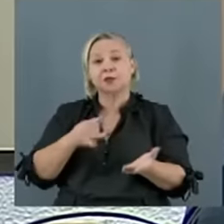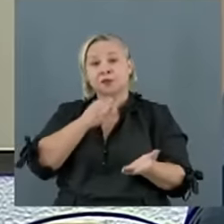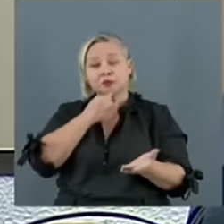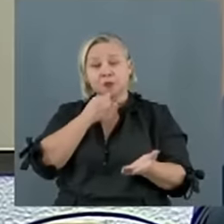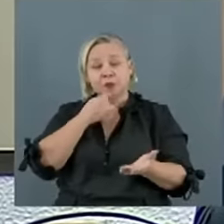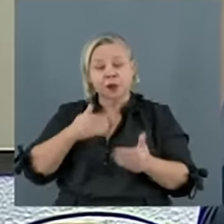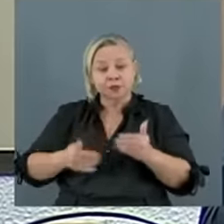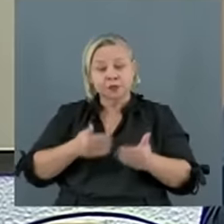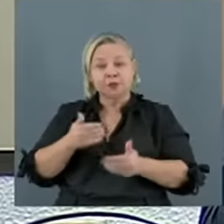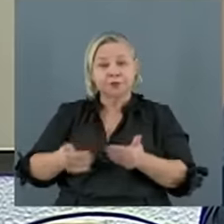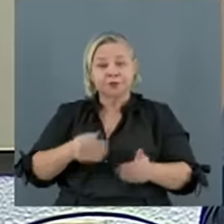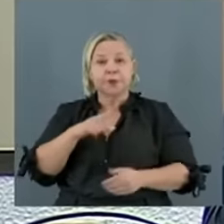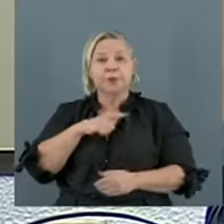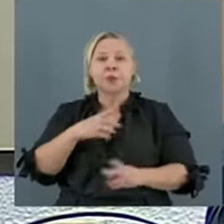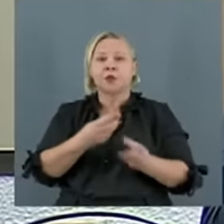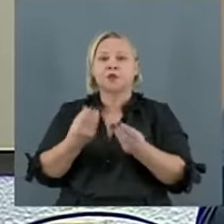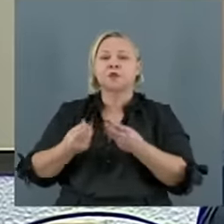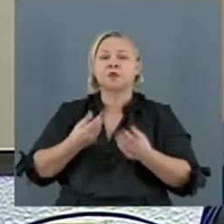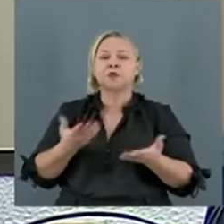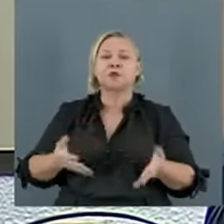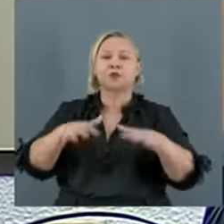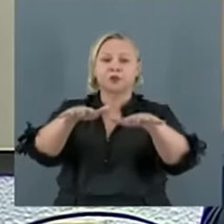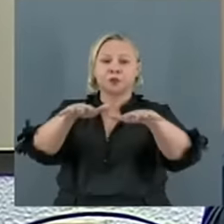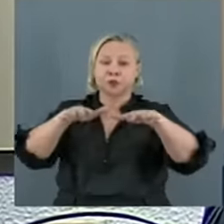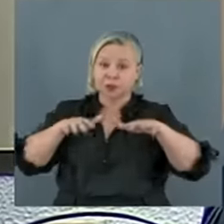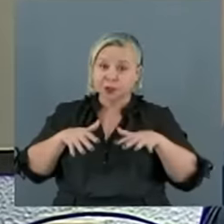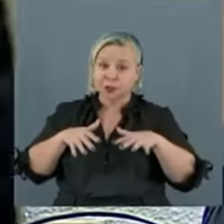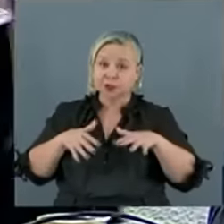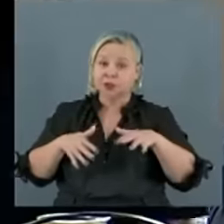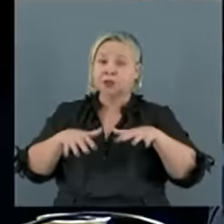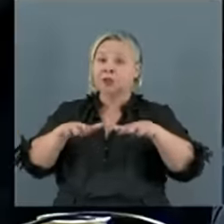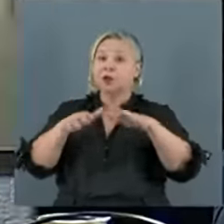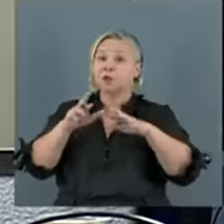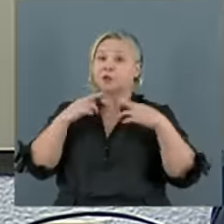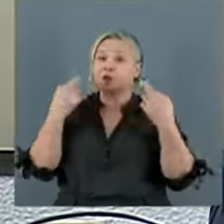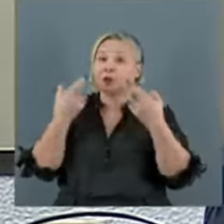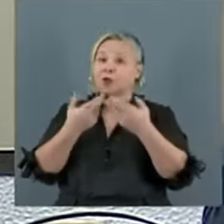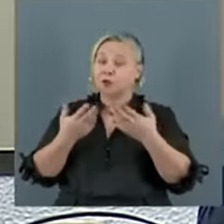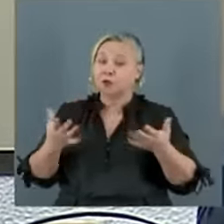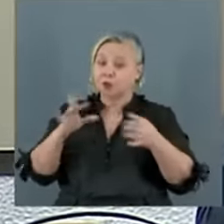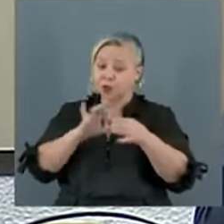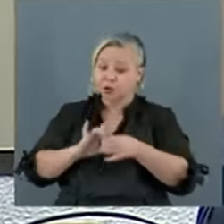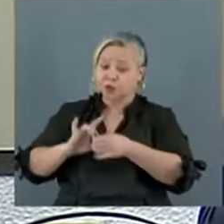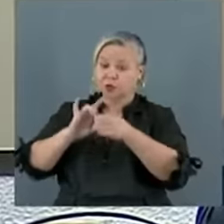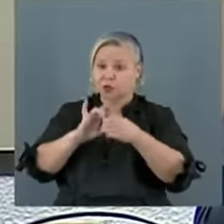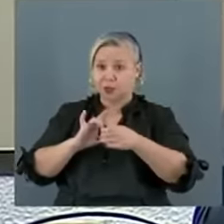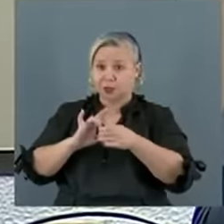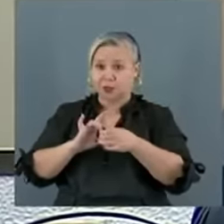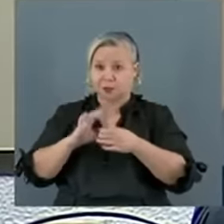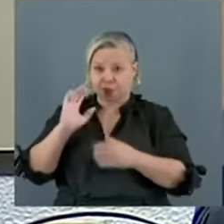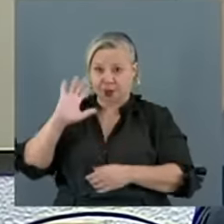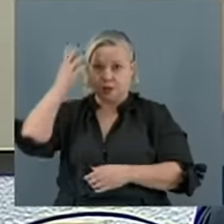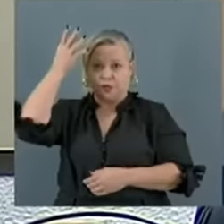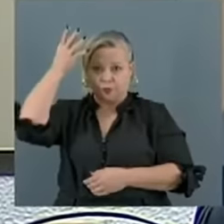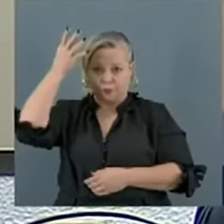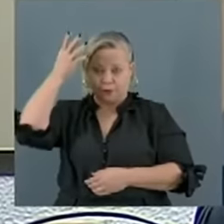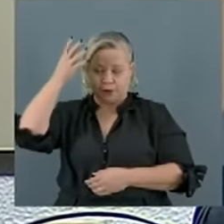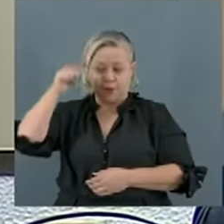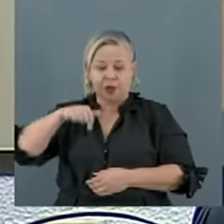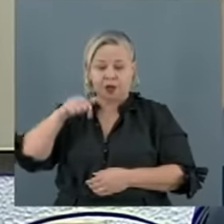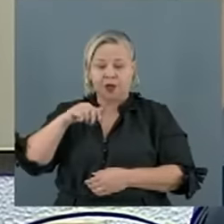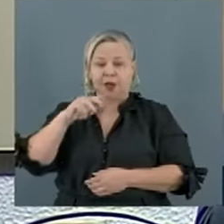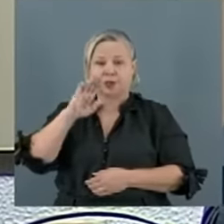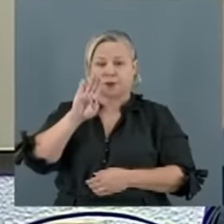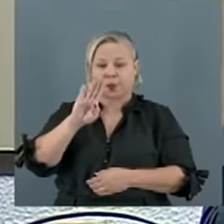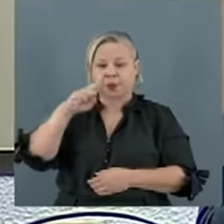claro que há, inclusive, muitas audiências de conciliação. Não sei se o senhor sabe disso, acredito que saiba, que essa DPF tem sido objeto